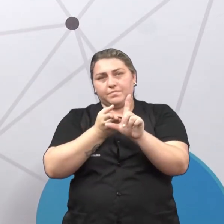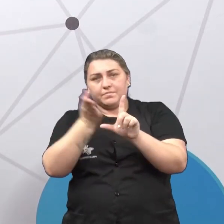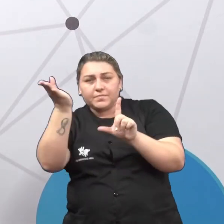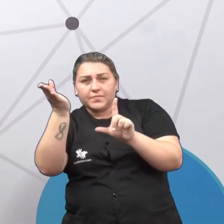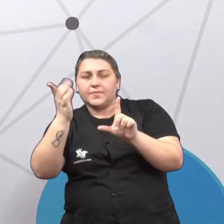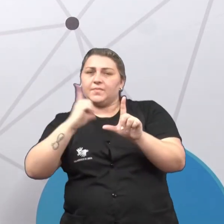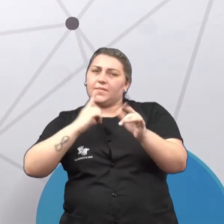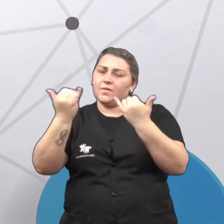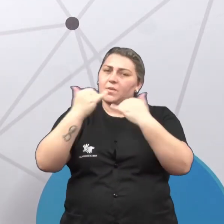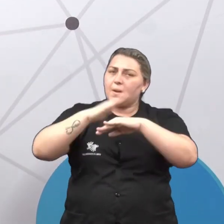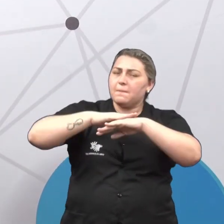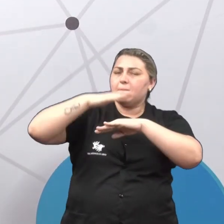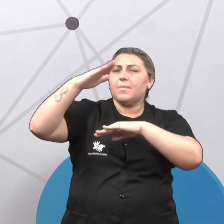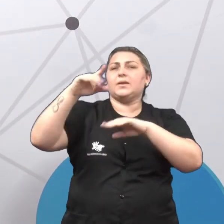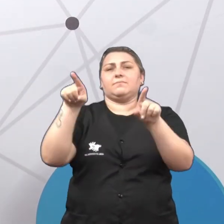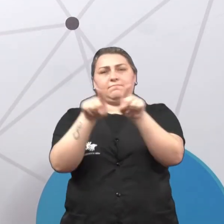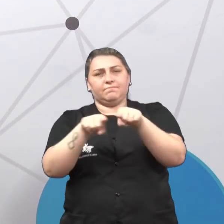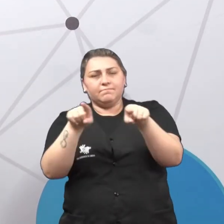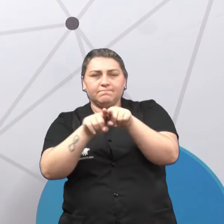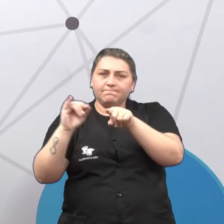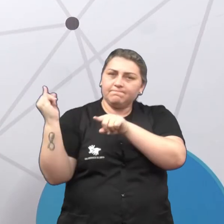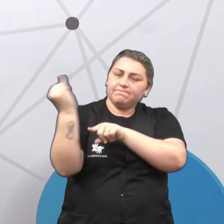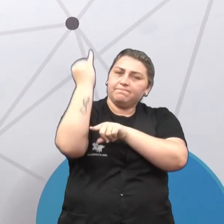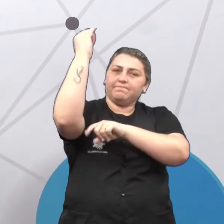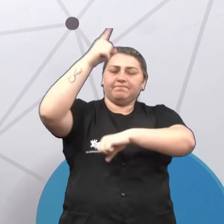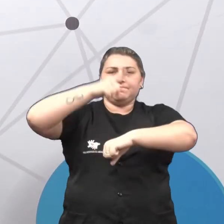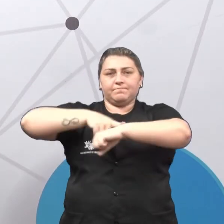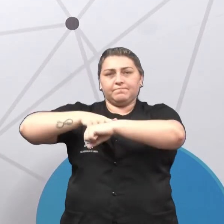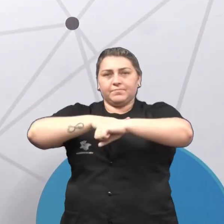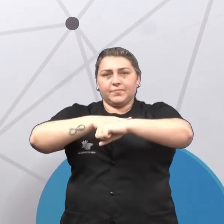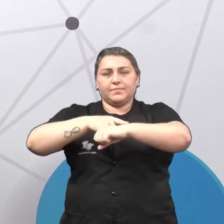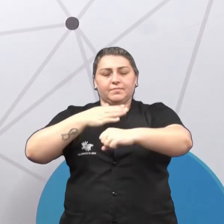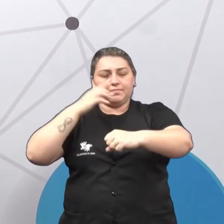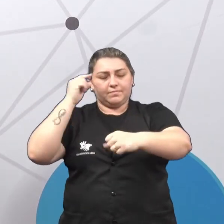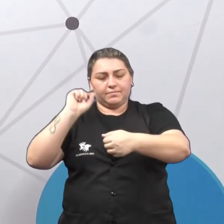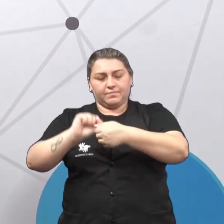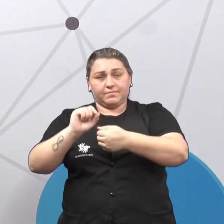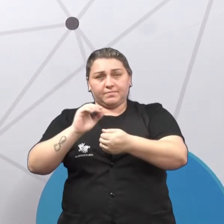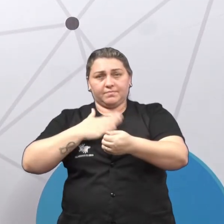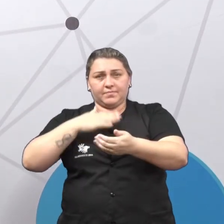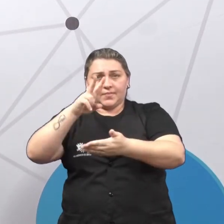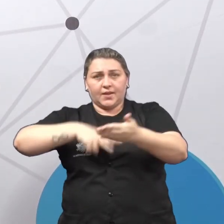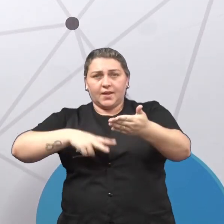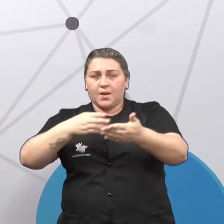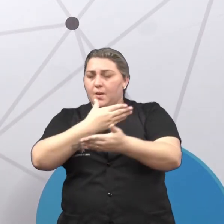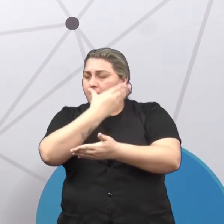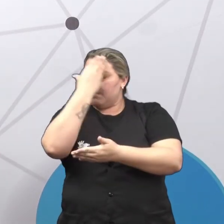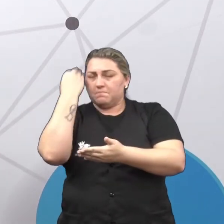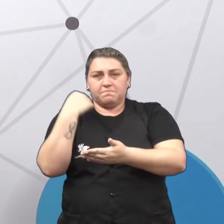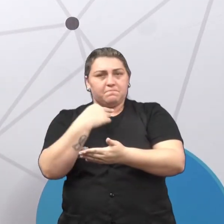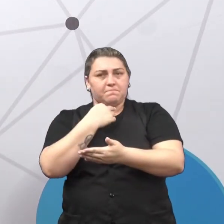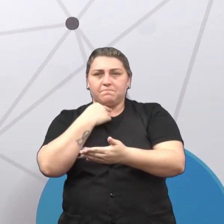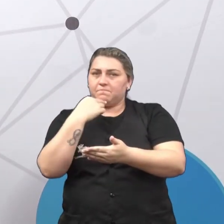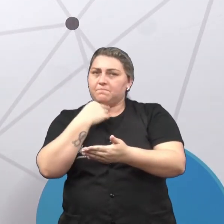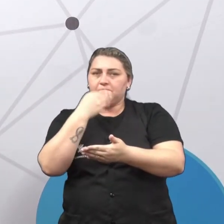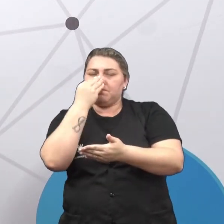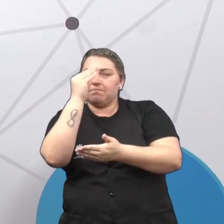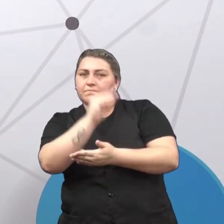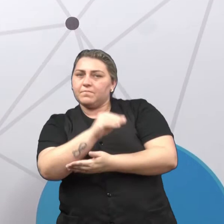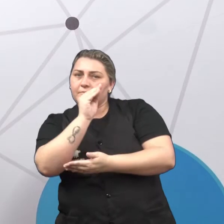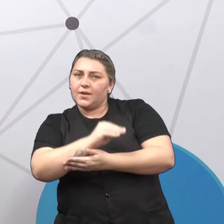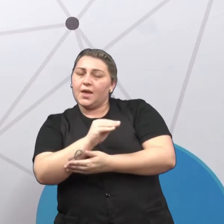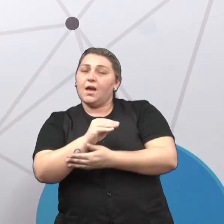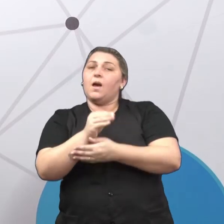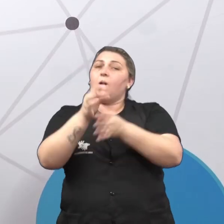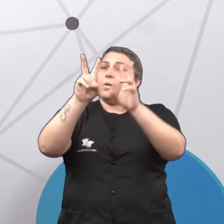apresentar informações a mais, que também são importantes na hora aí de eu fazer a minha leitura. Eu não posso simplesmente esquecê-las ou fingir que elas não estão ali, certo?